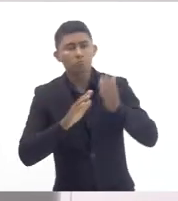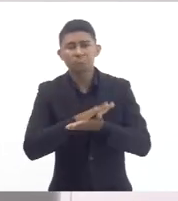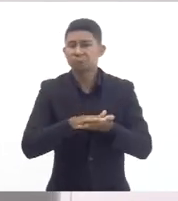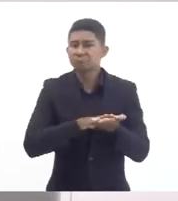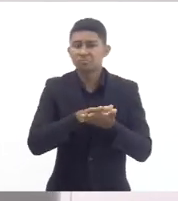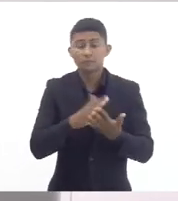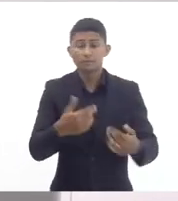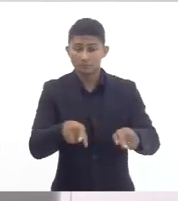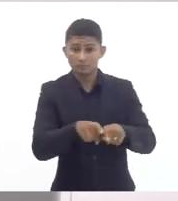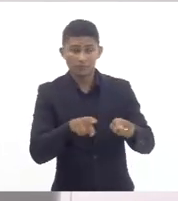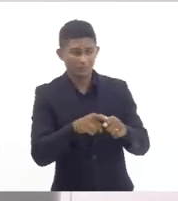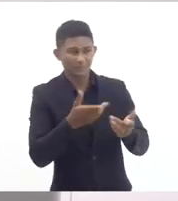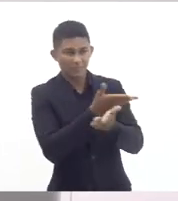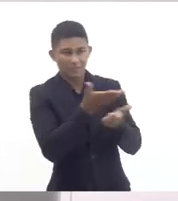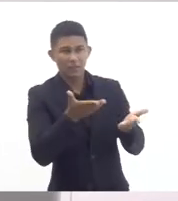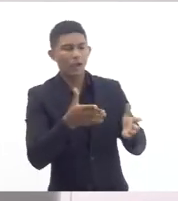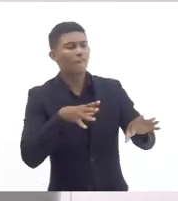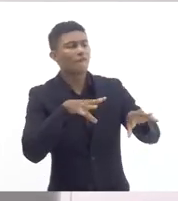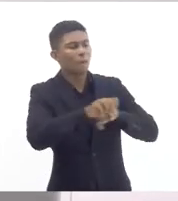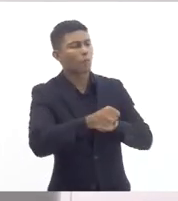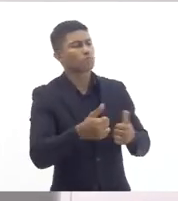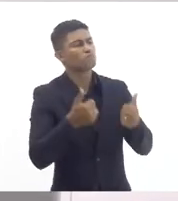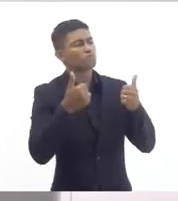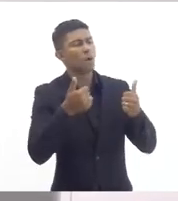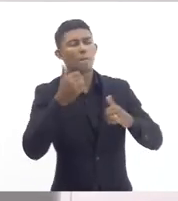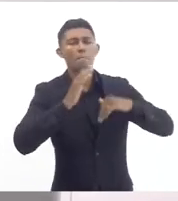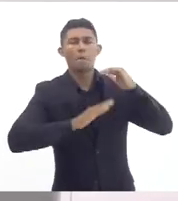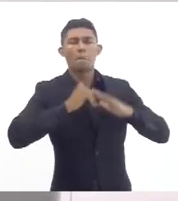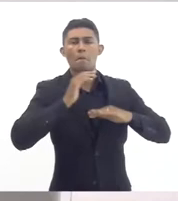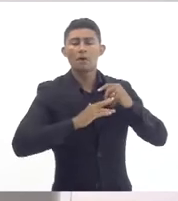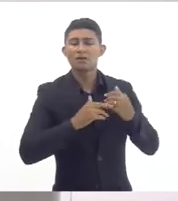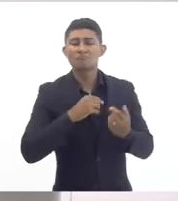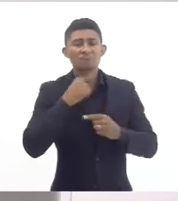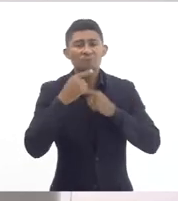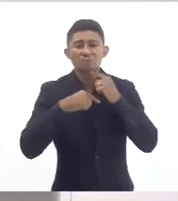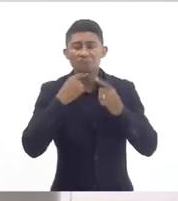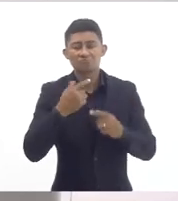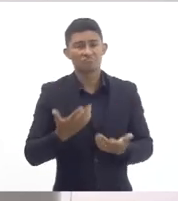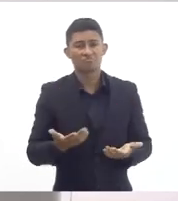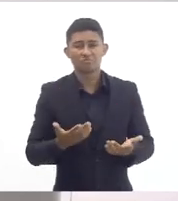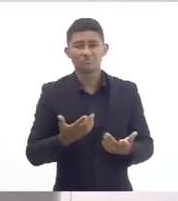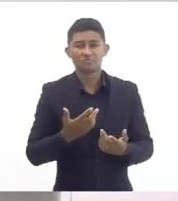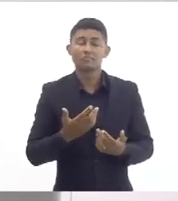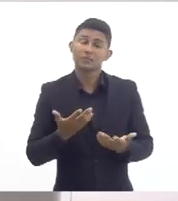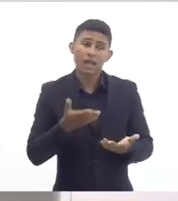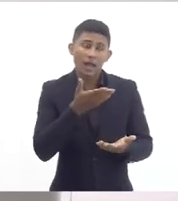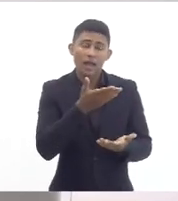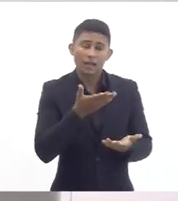futuramente estar contribuindo para uma melhoria da nossa sociedade